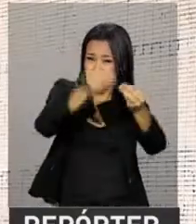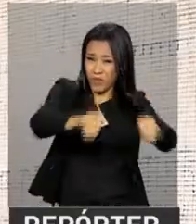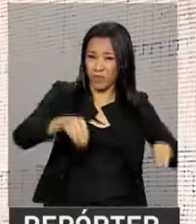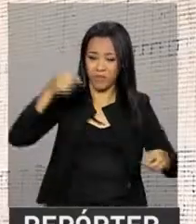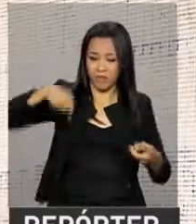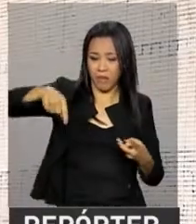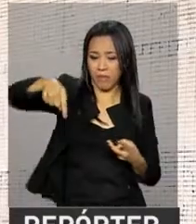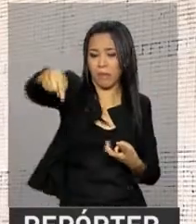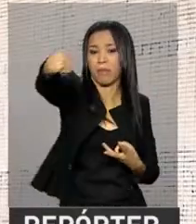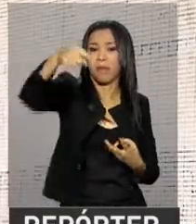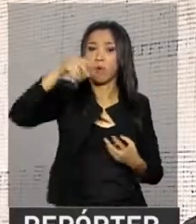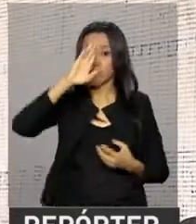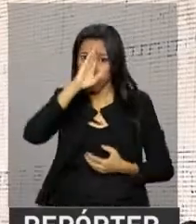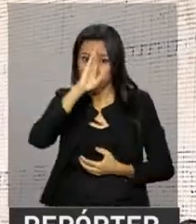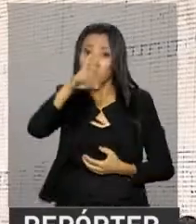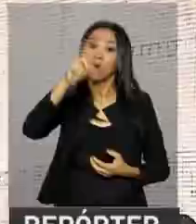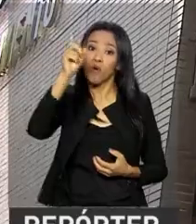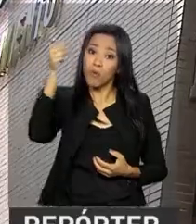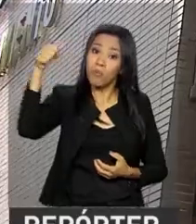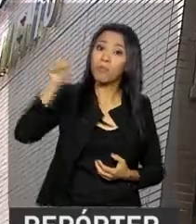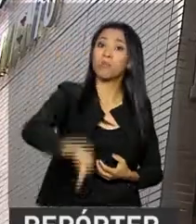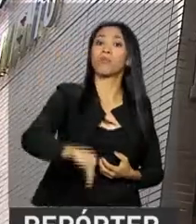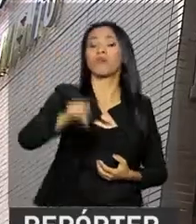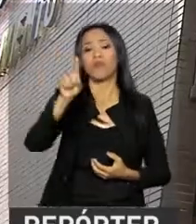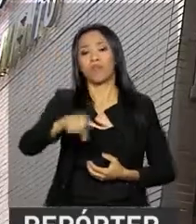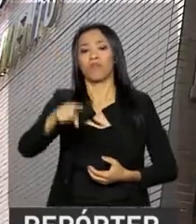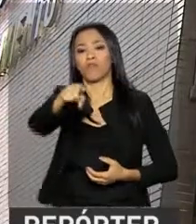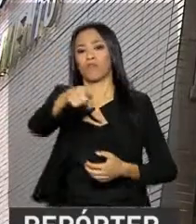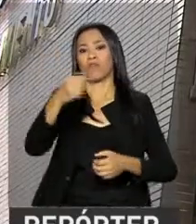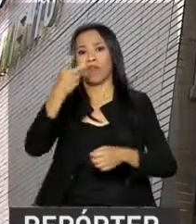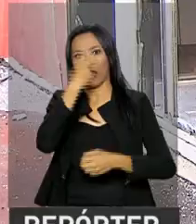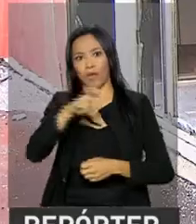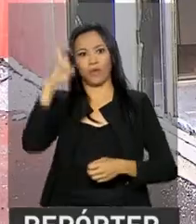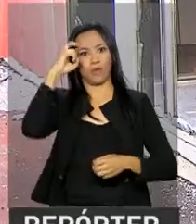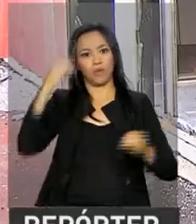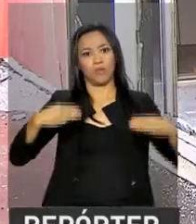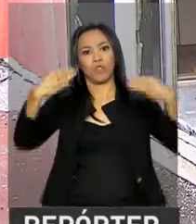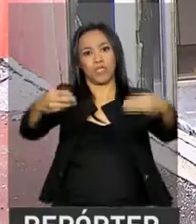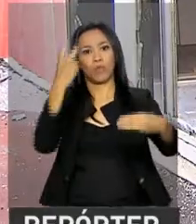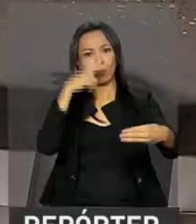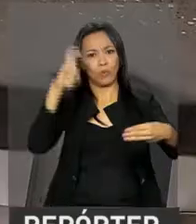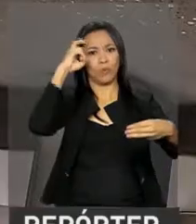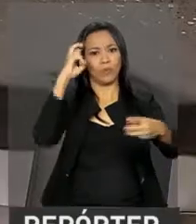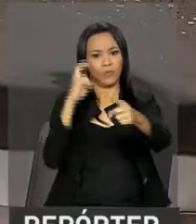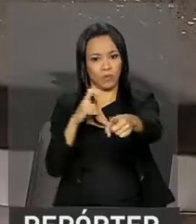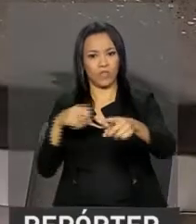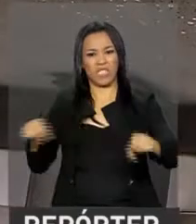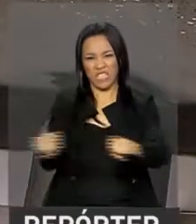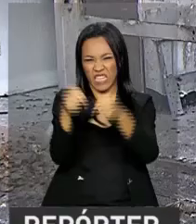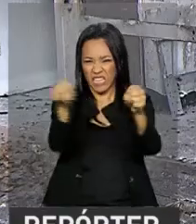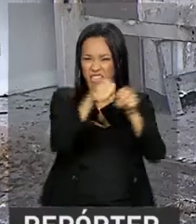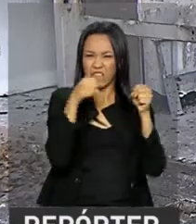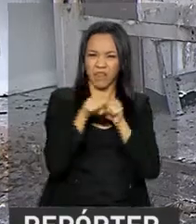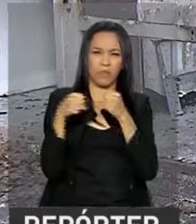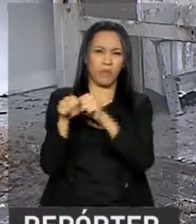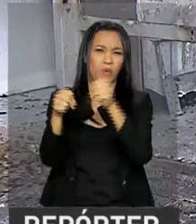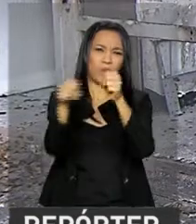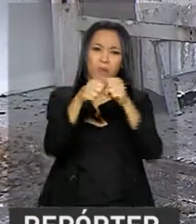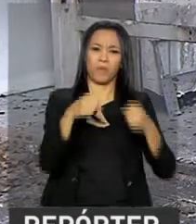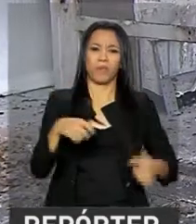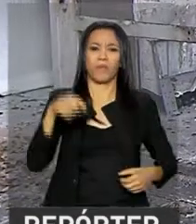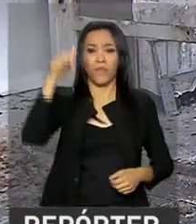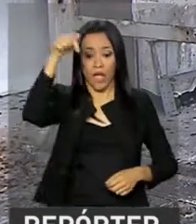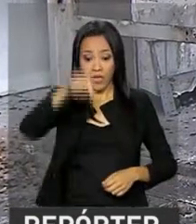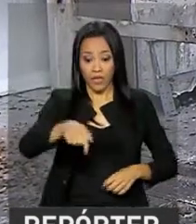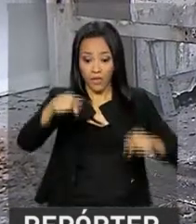atingido foi a sede do Ministério da Agricultura, que chegou a ser incendiada. Neste auditório, não sobrou nada. Esta era a sala